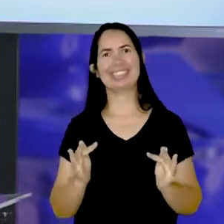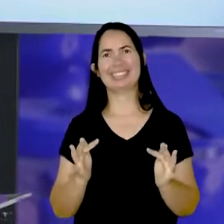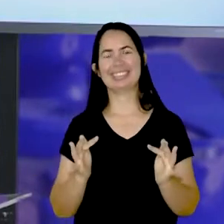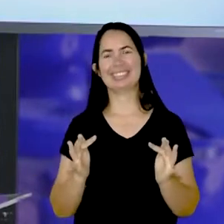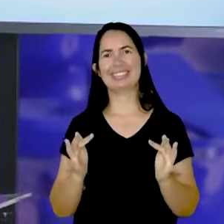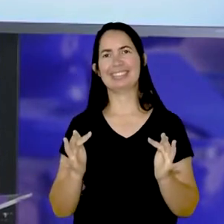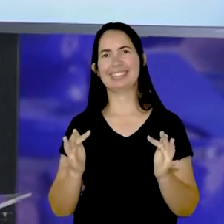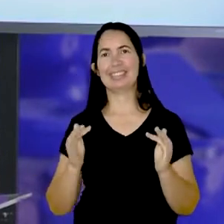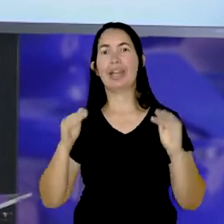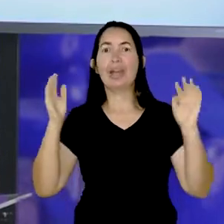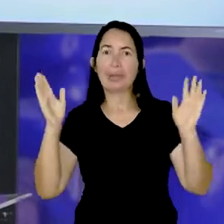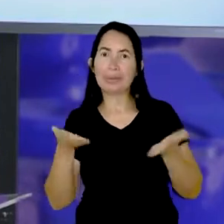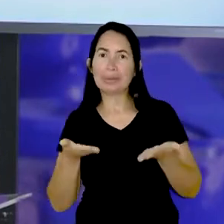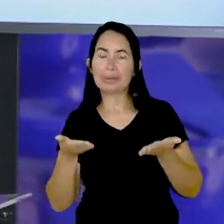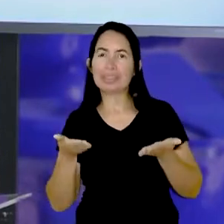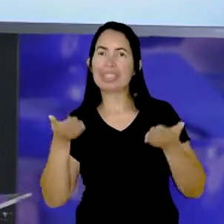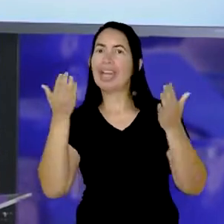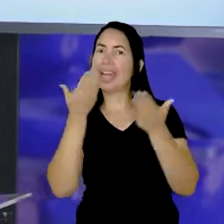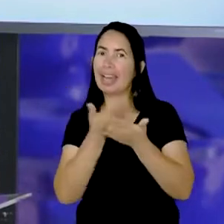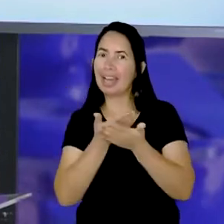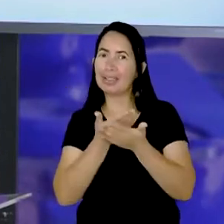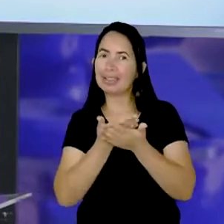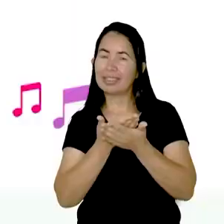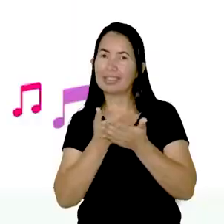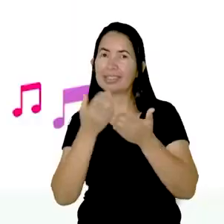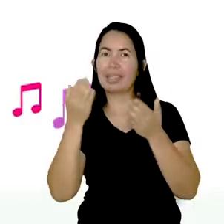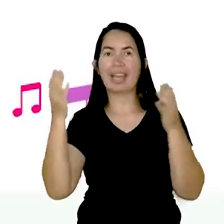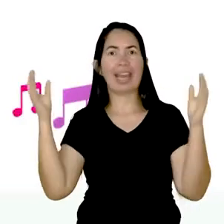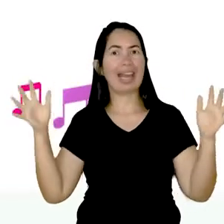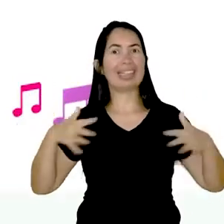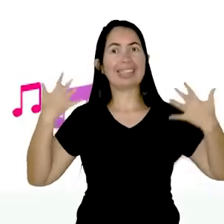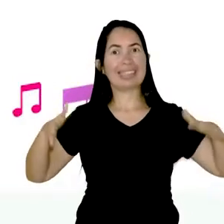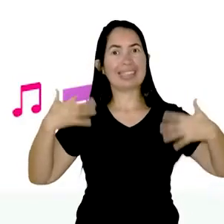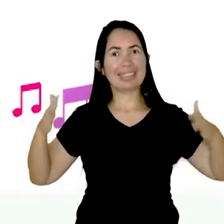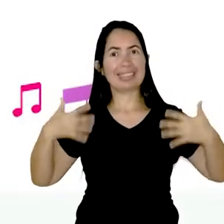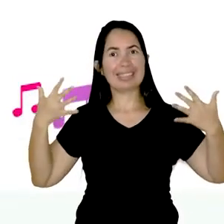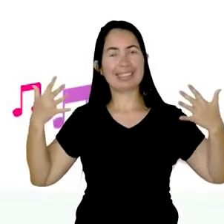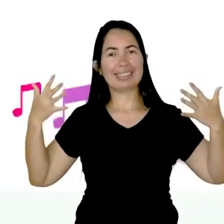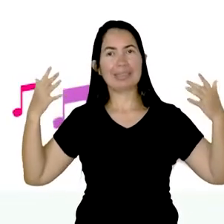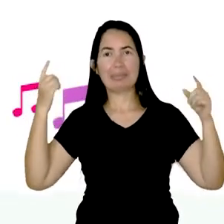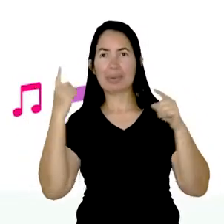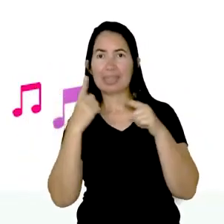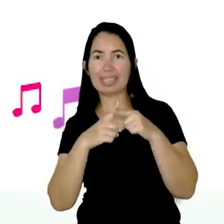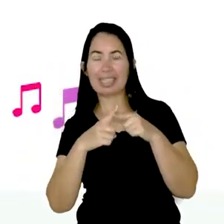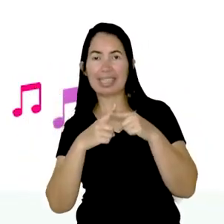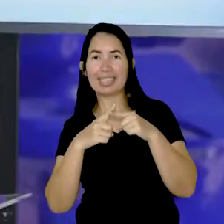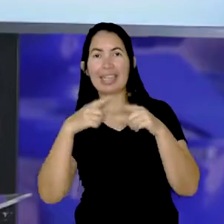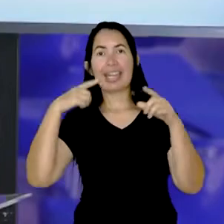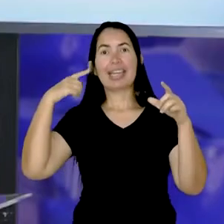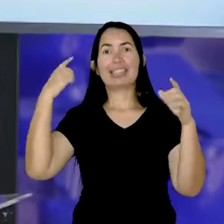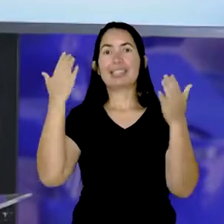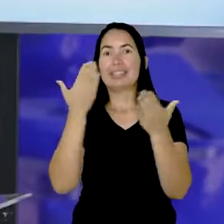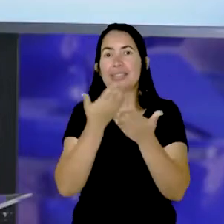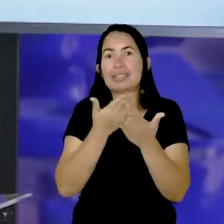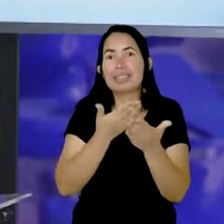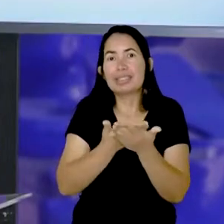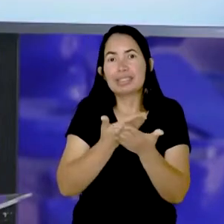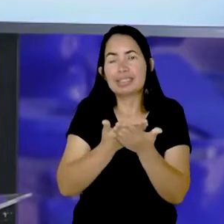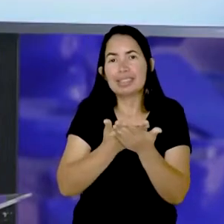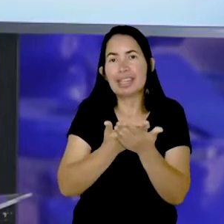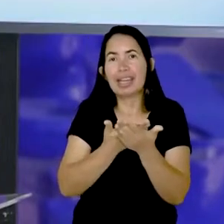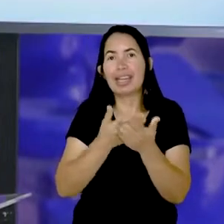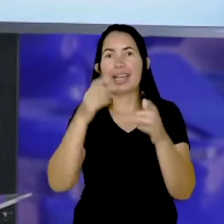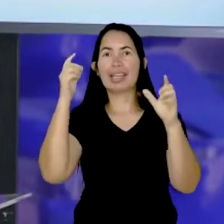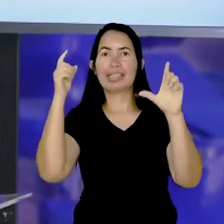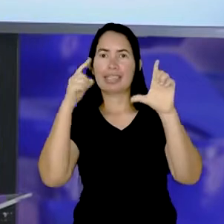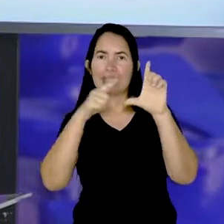Então hoje a nossa aula vai ser muito alegre. Por quê? Porque vamos trabalhar justamente com